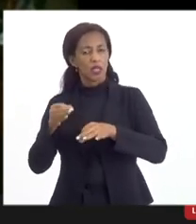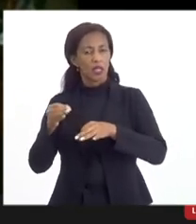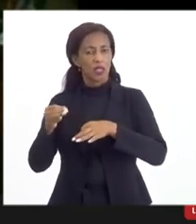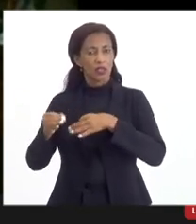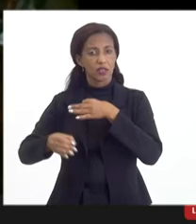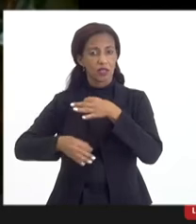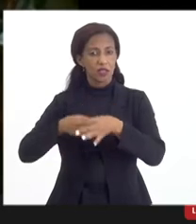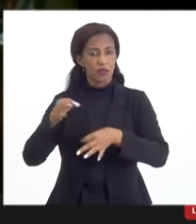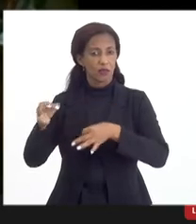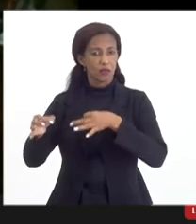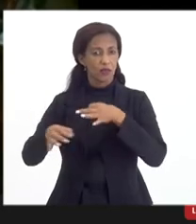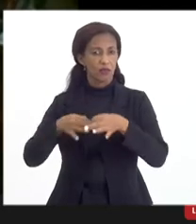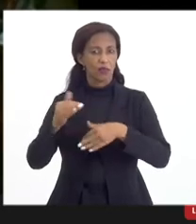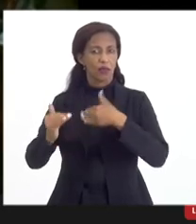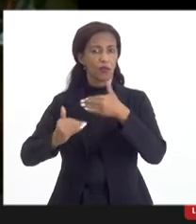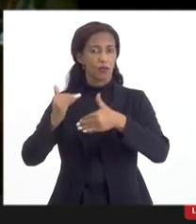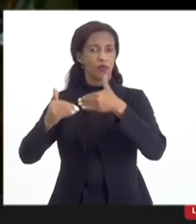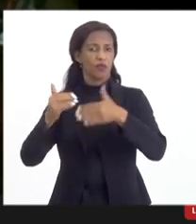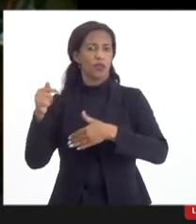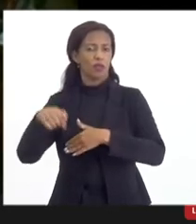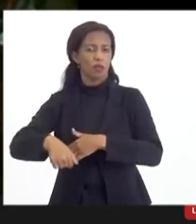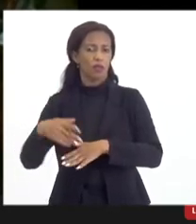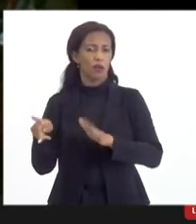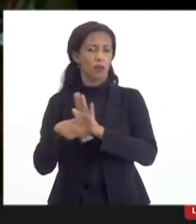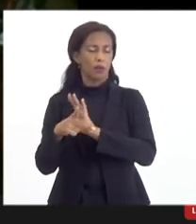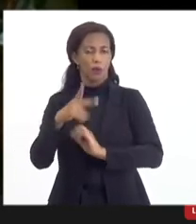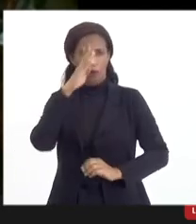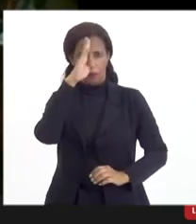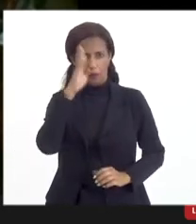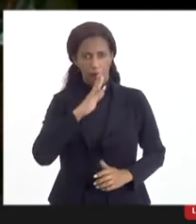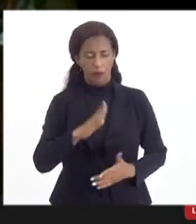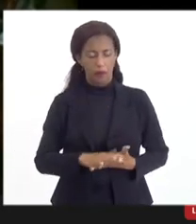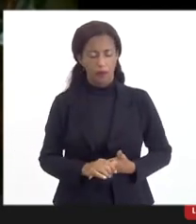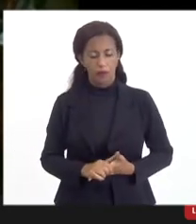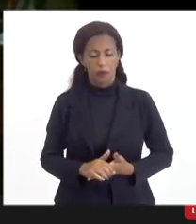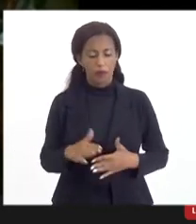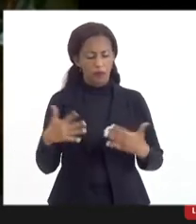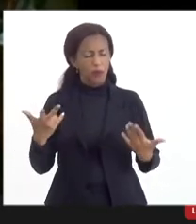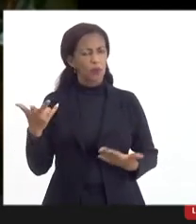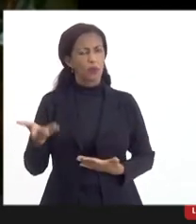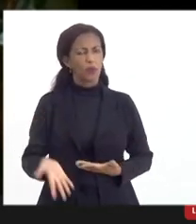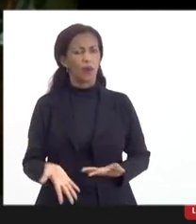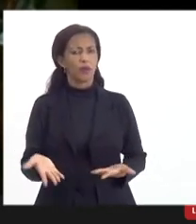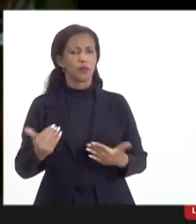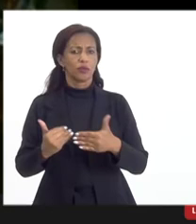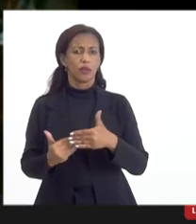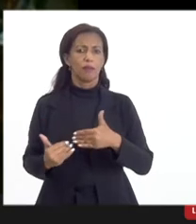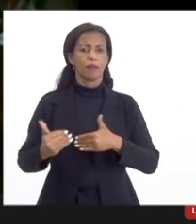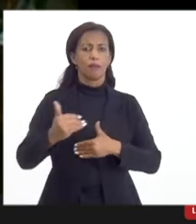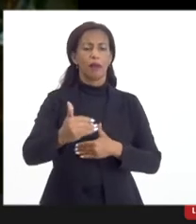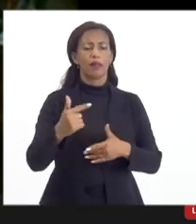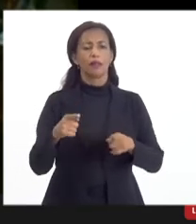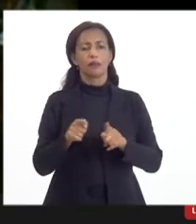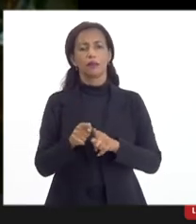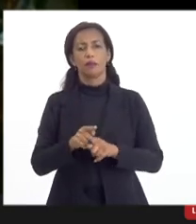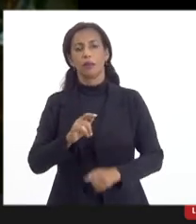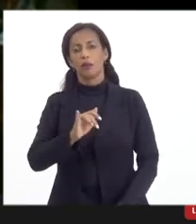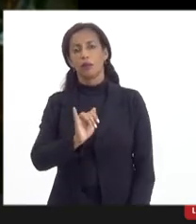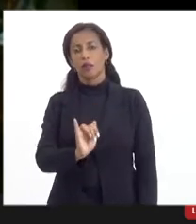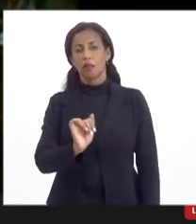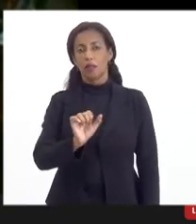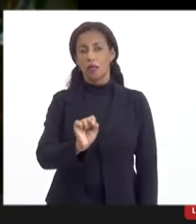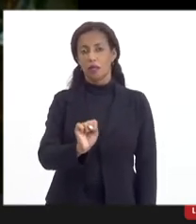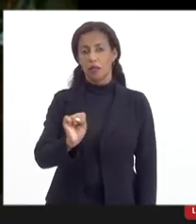aqui no Brasil. Então, eu acho que, nesse caso, passa também um pouco pelo ISS, porque